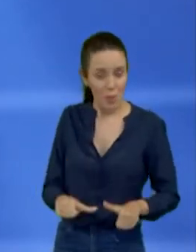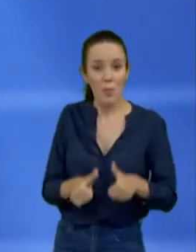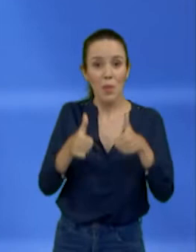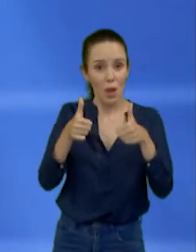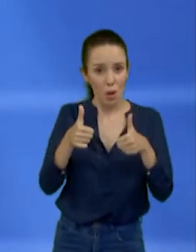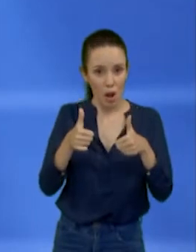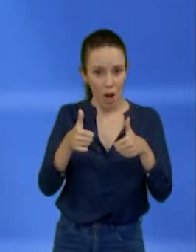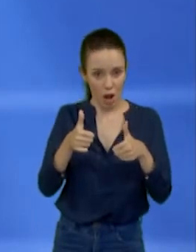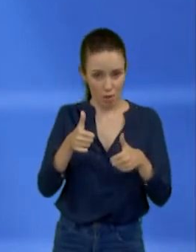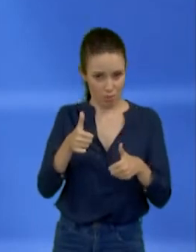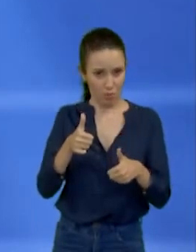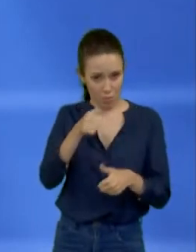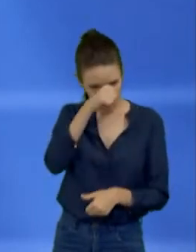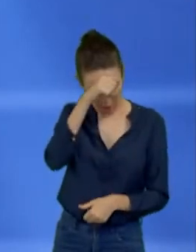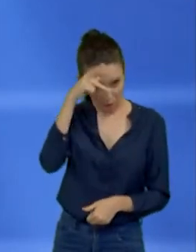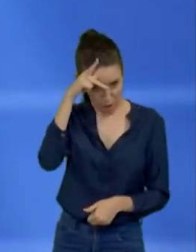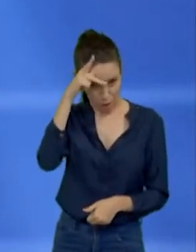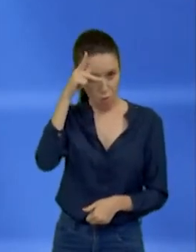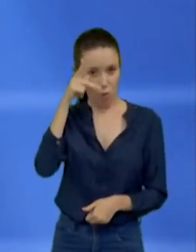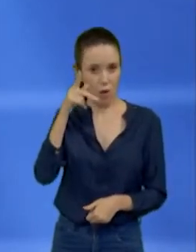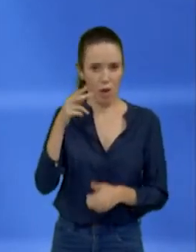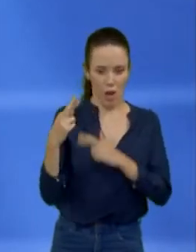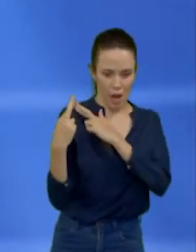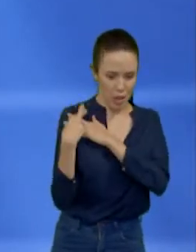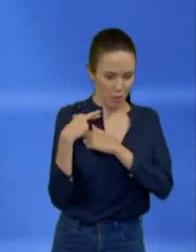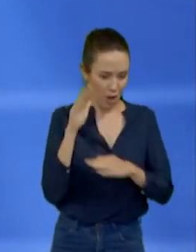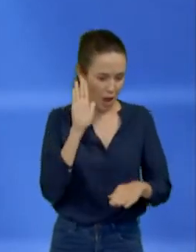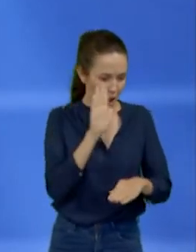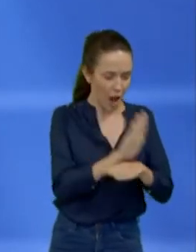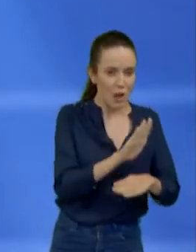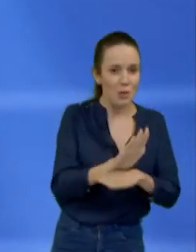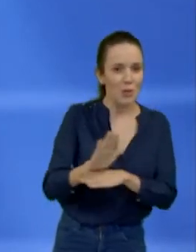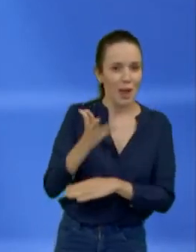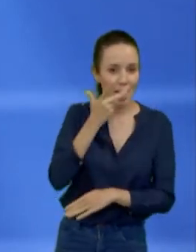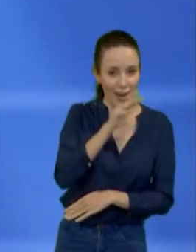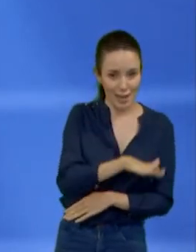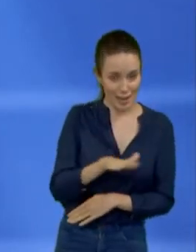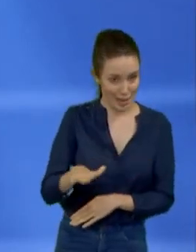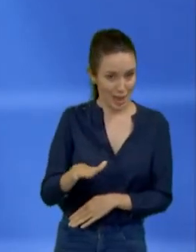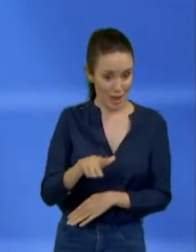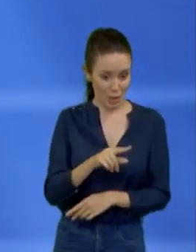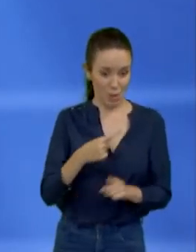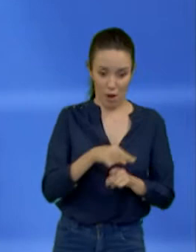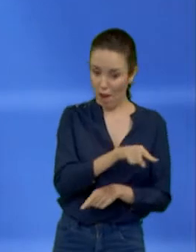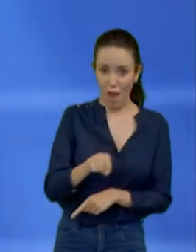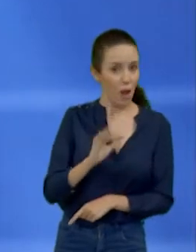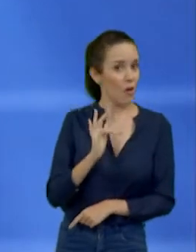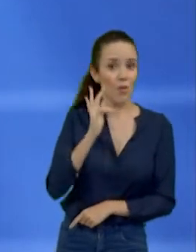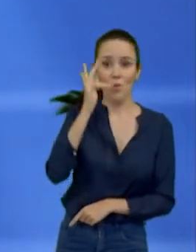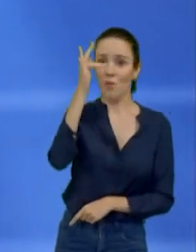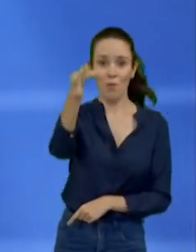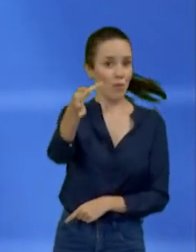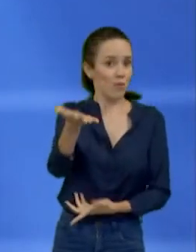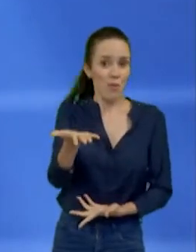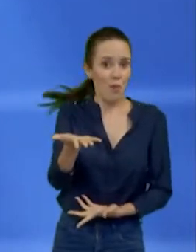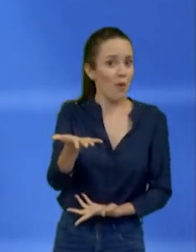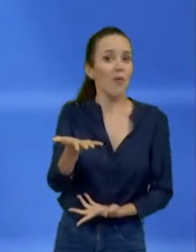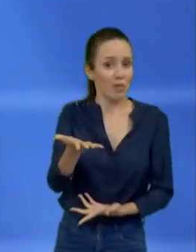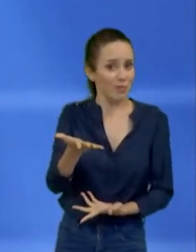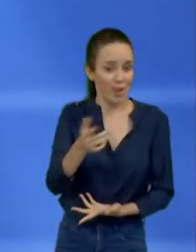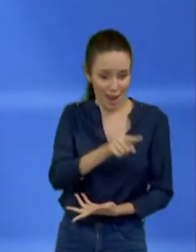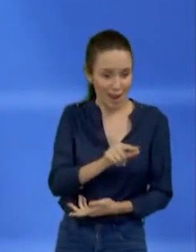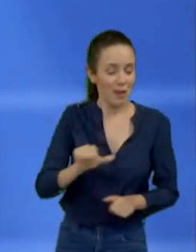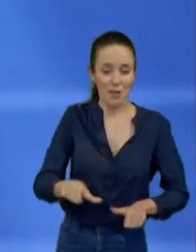responsável por essas crianças, que se sinta parte desse futuro, parte desse sucesso no futuro,